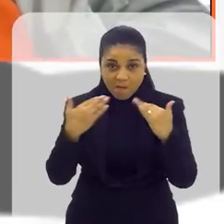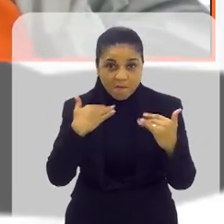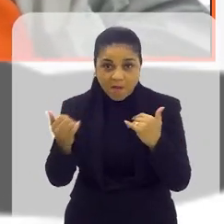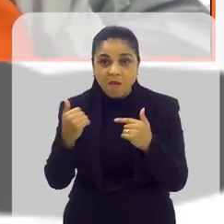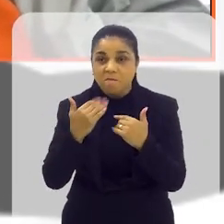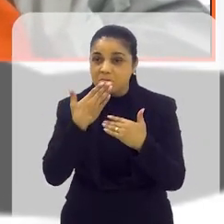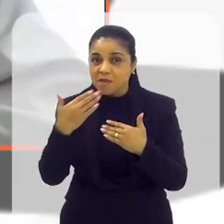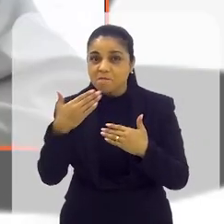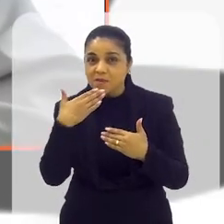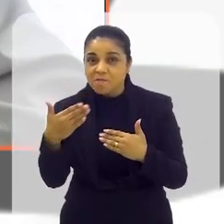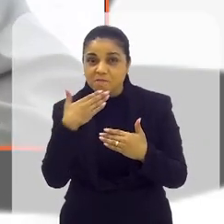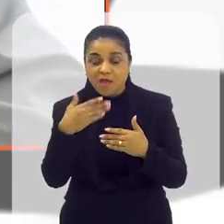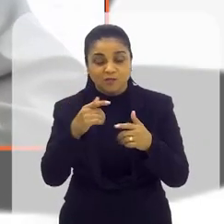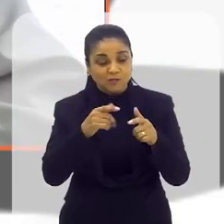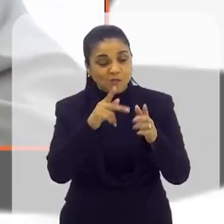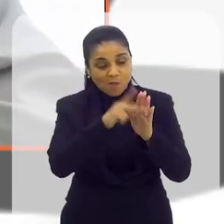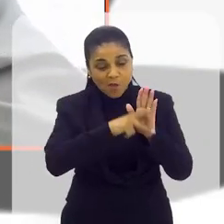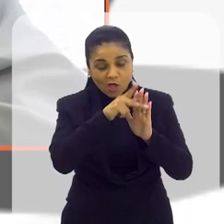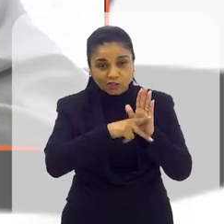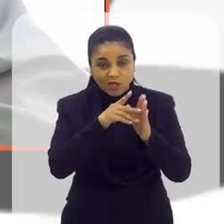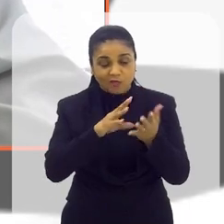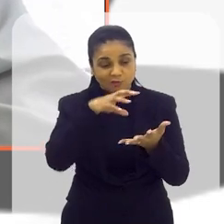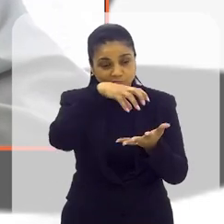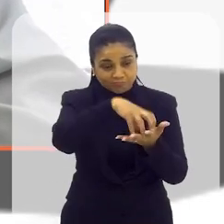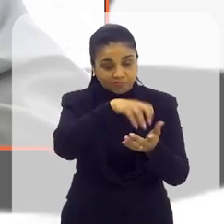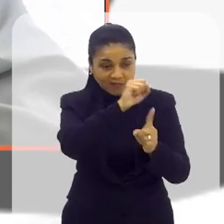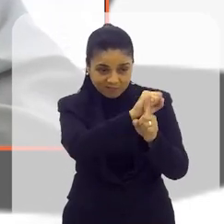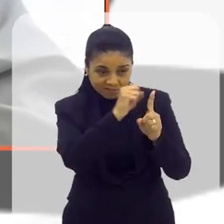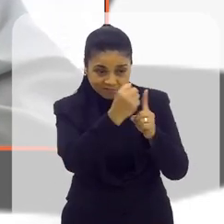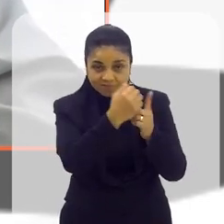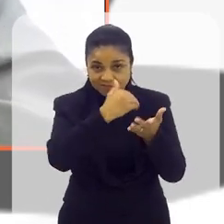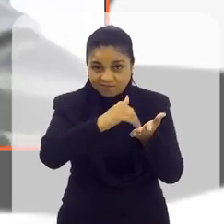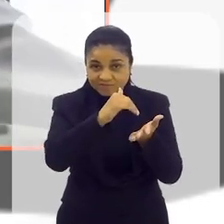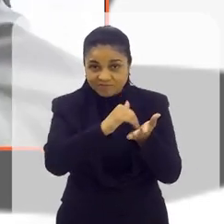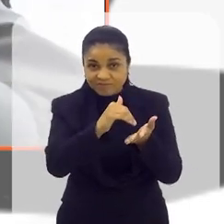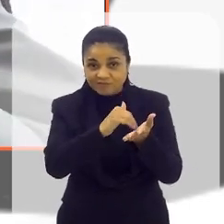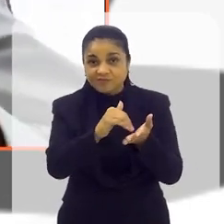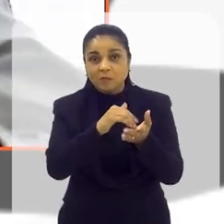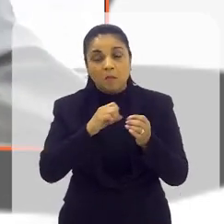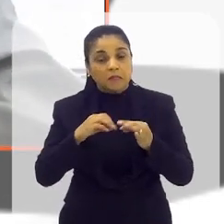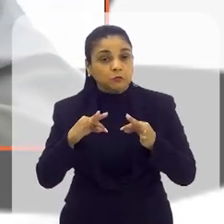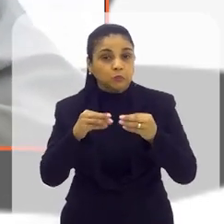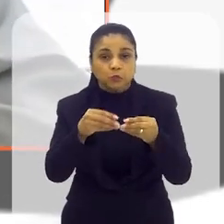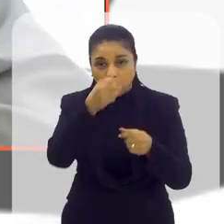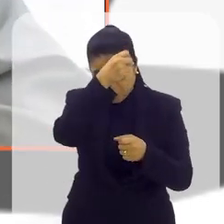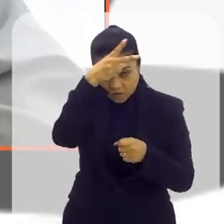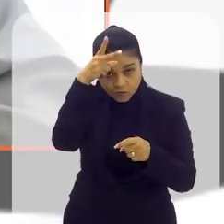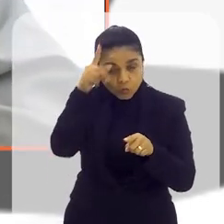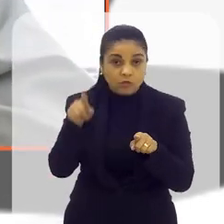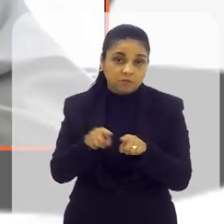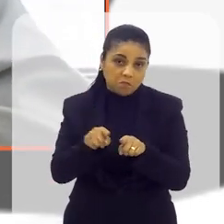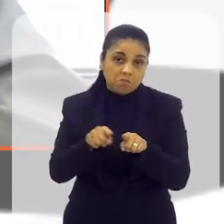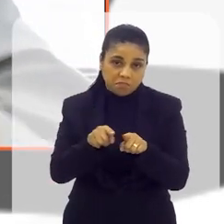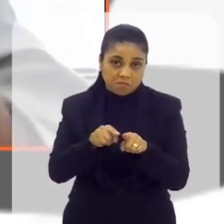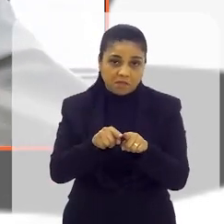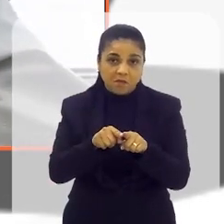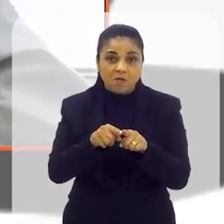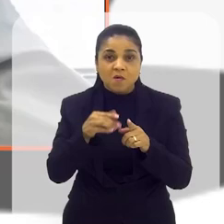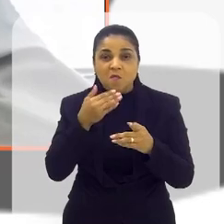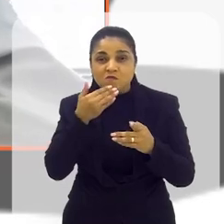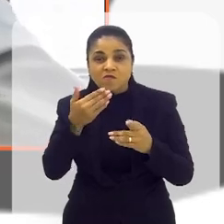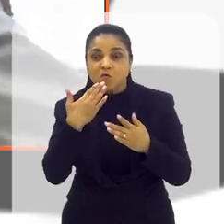porque a demanda é grande, nós implantamos esse projeto na Secretaria de Assistência, mas atendemos toda a Prefeitura. Então,